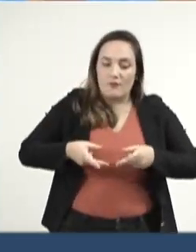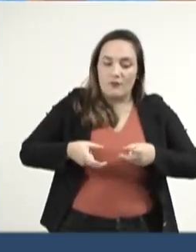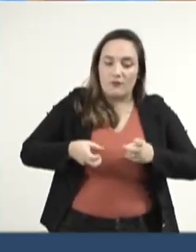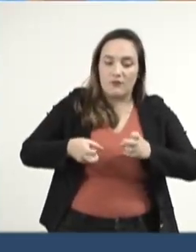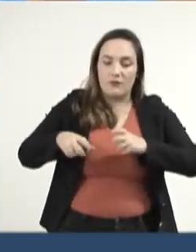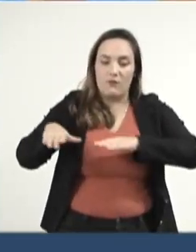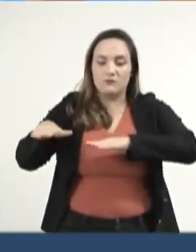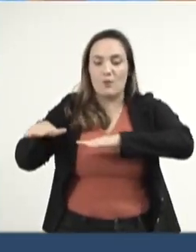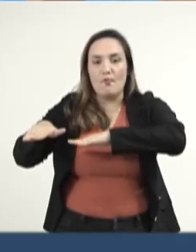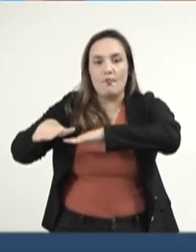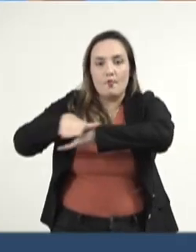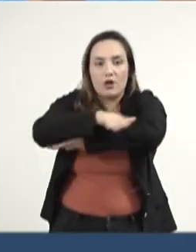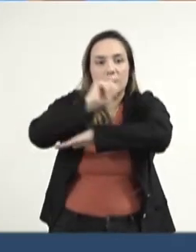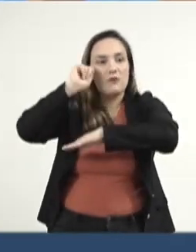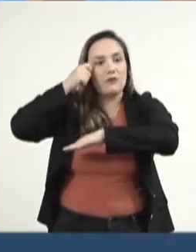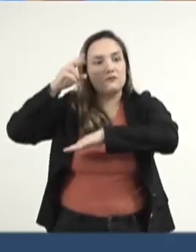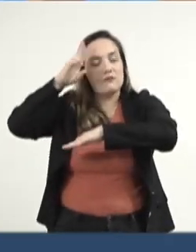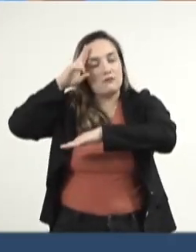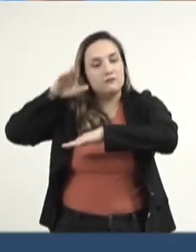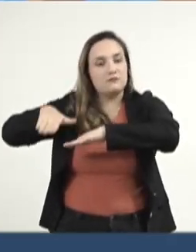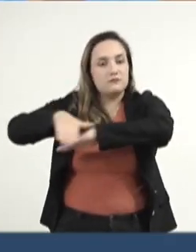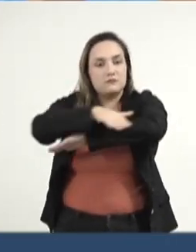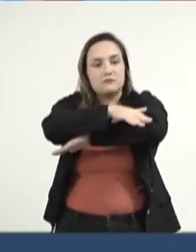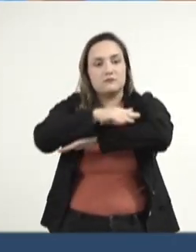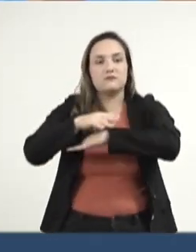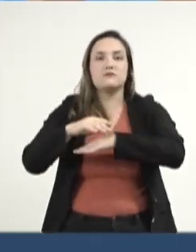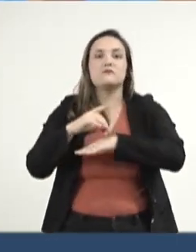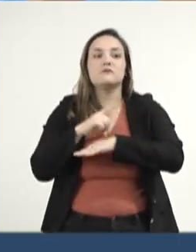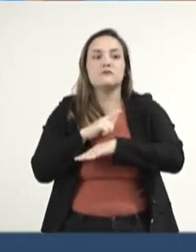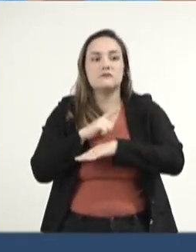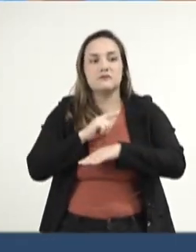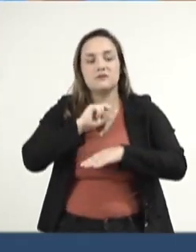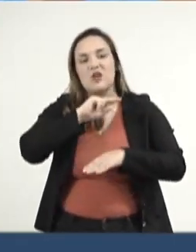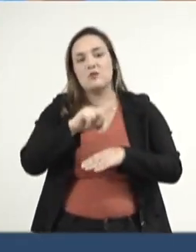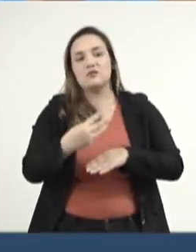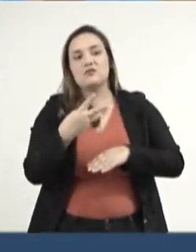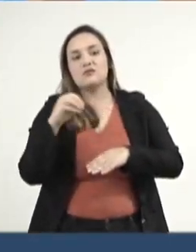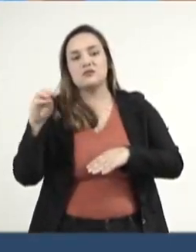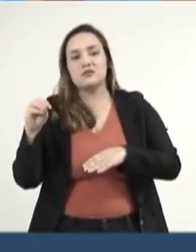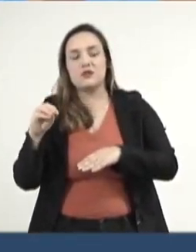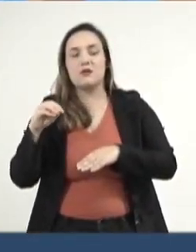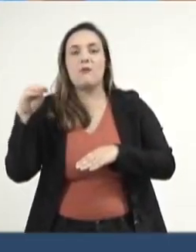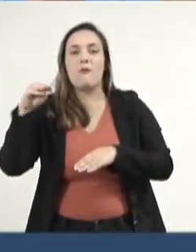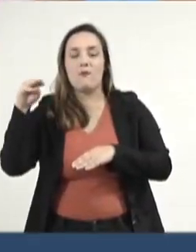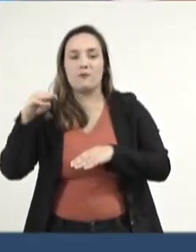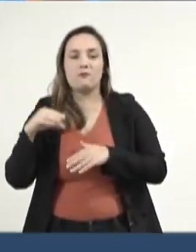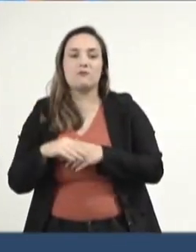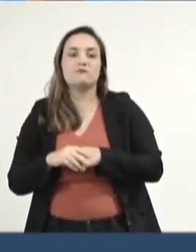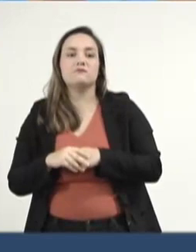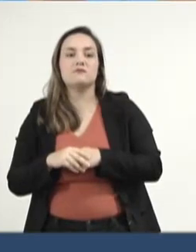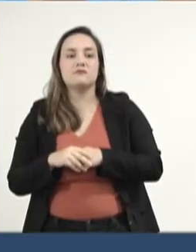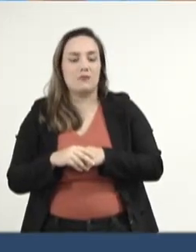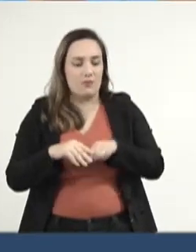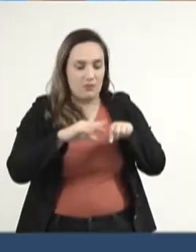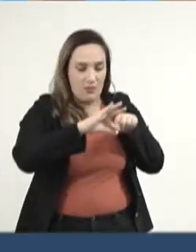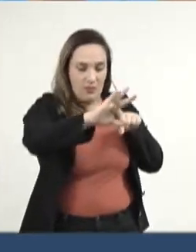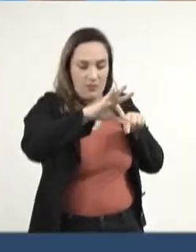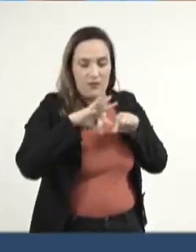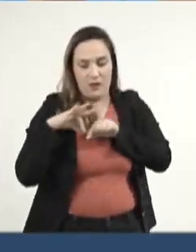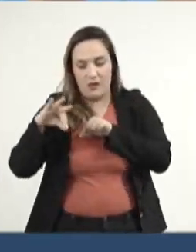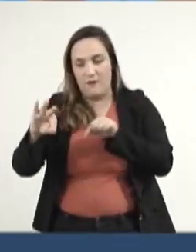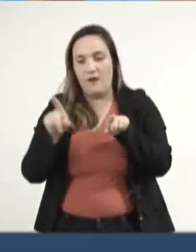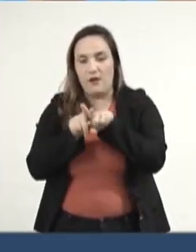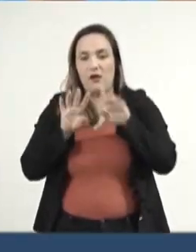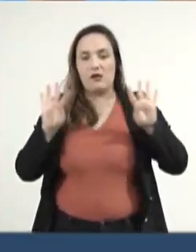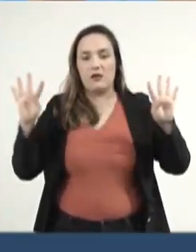pavimentação asfáltica da pista de 2.300 metros, sinalização adequada e cercas de proteção.